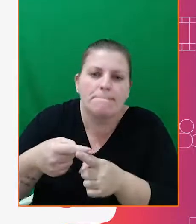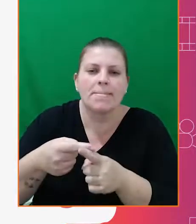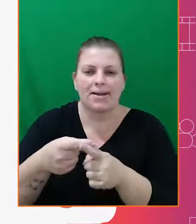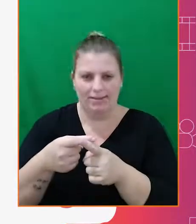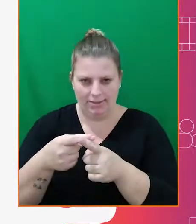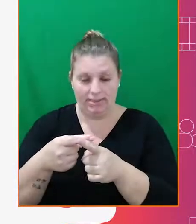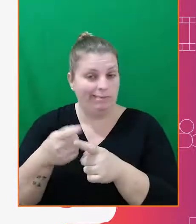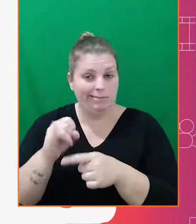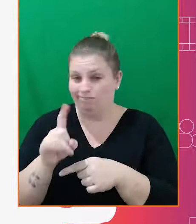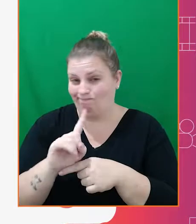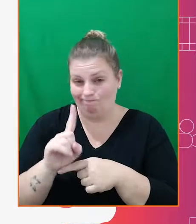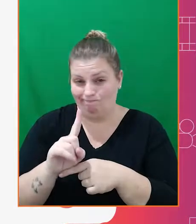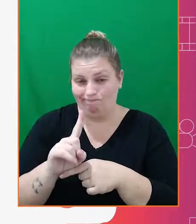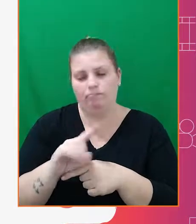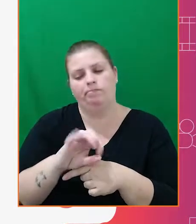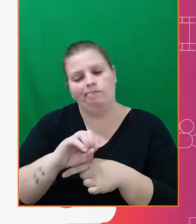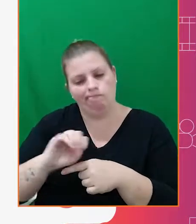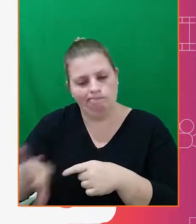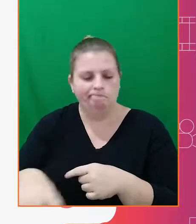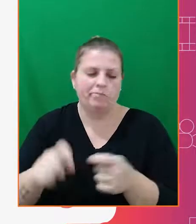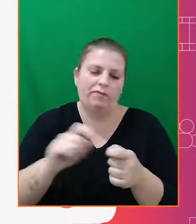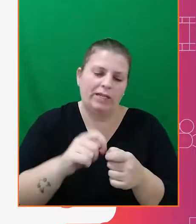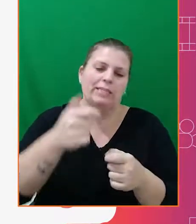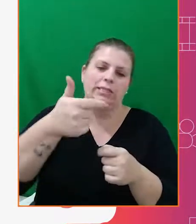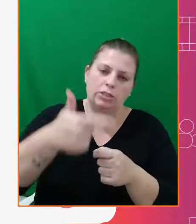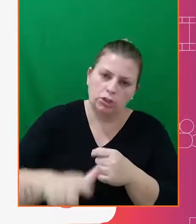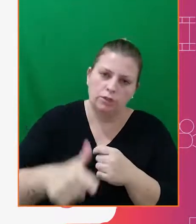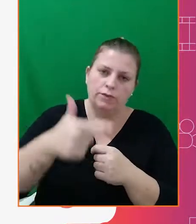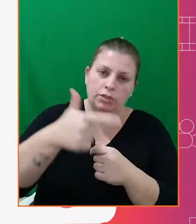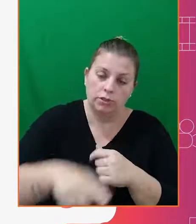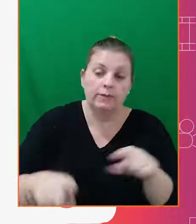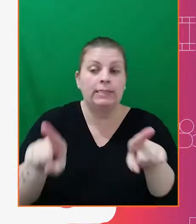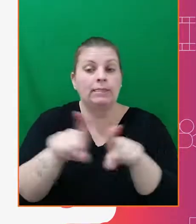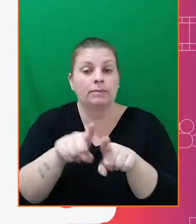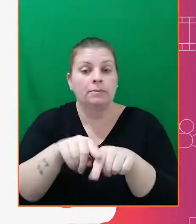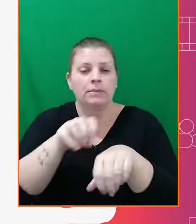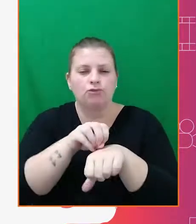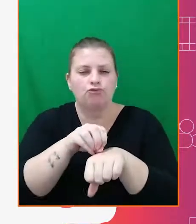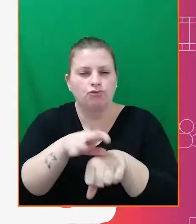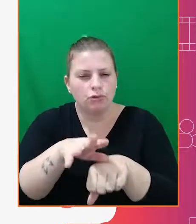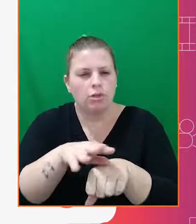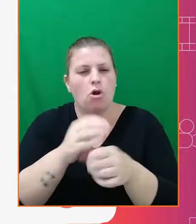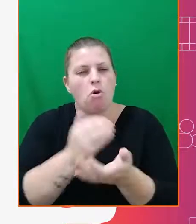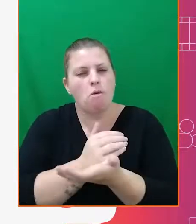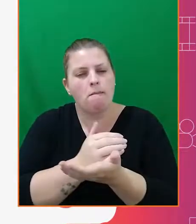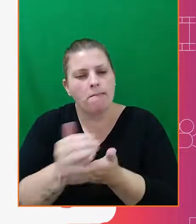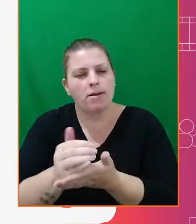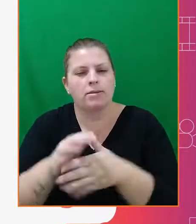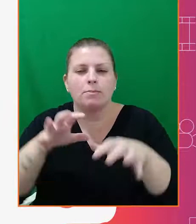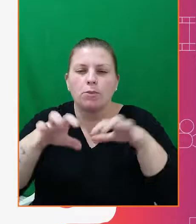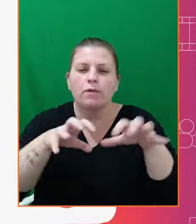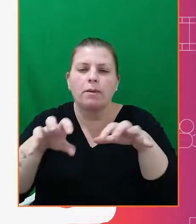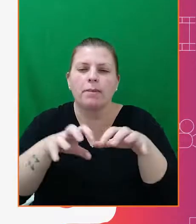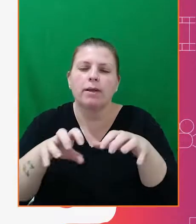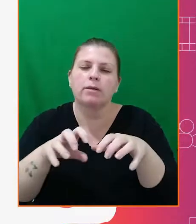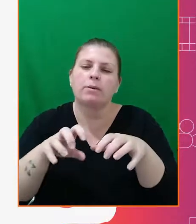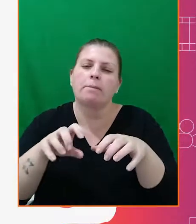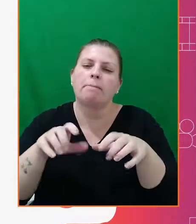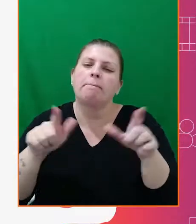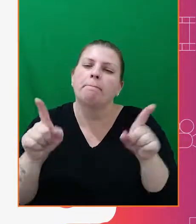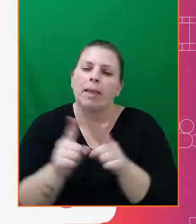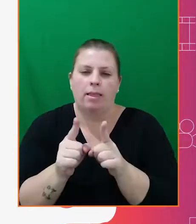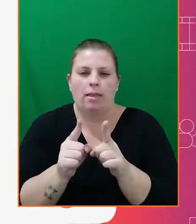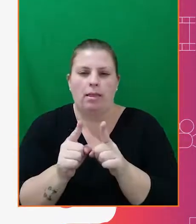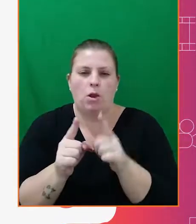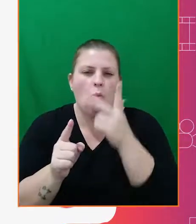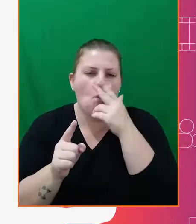até que você alcance o resultado desejado. Outra dica é começar por ações pequenas, como as